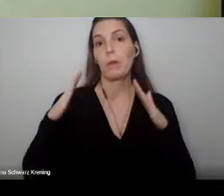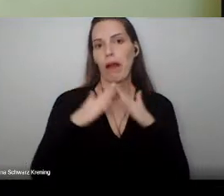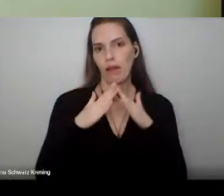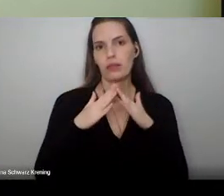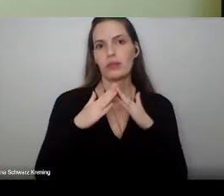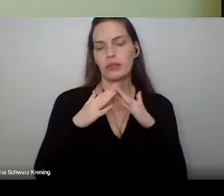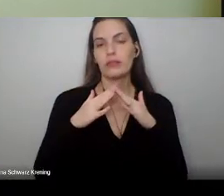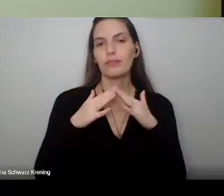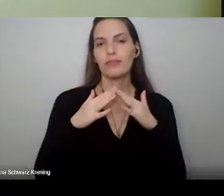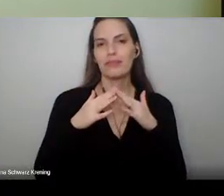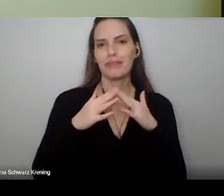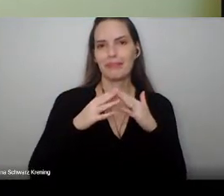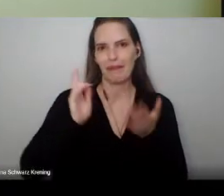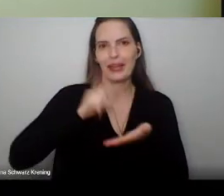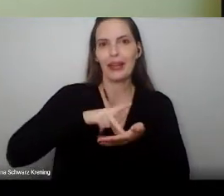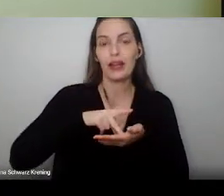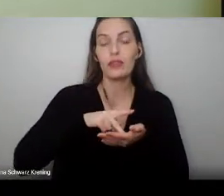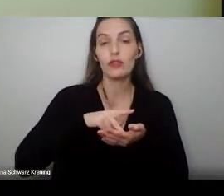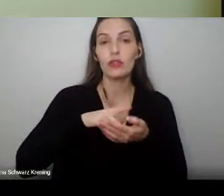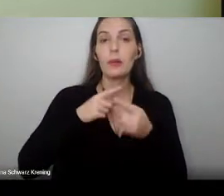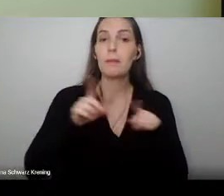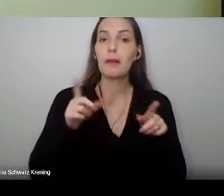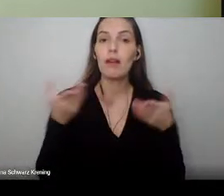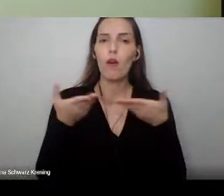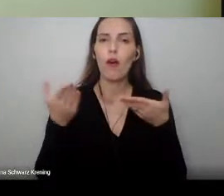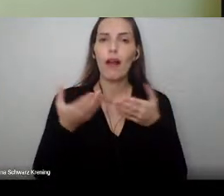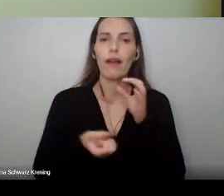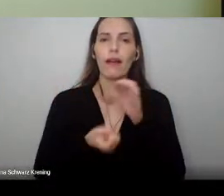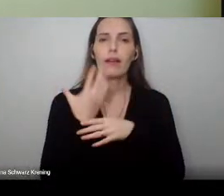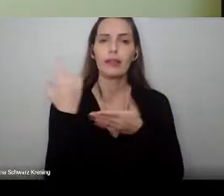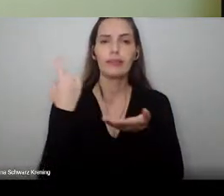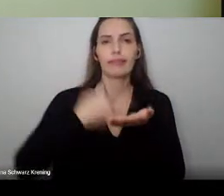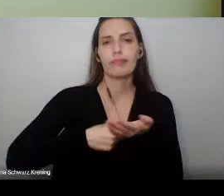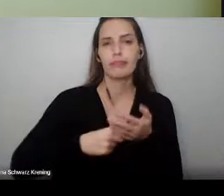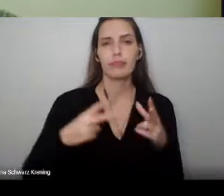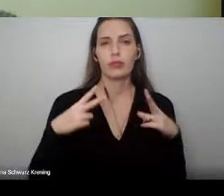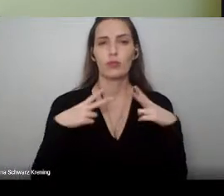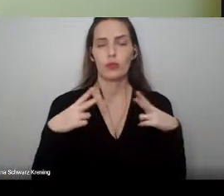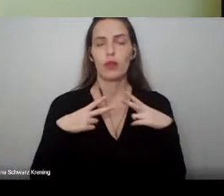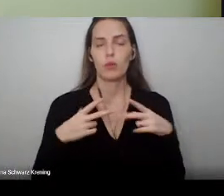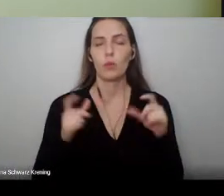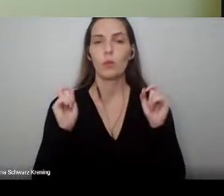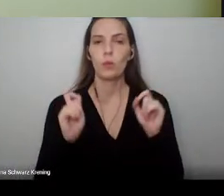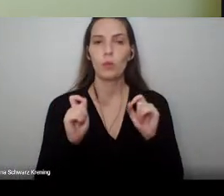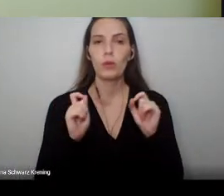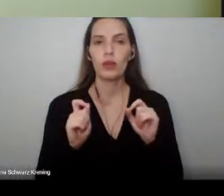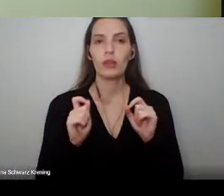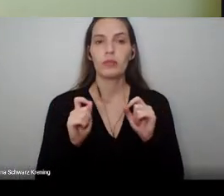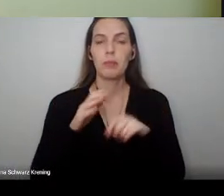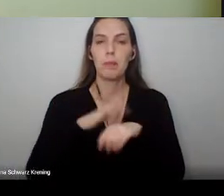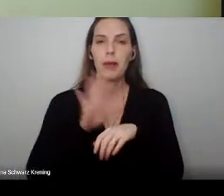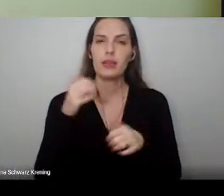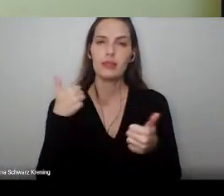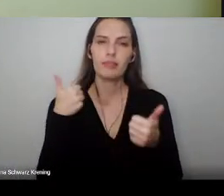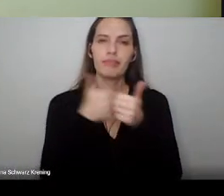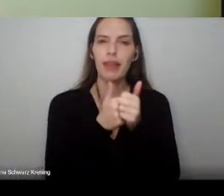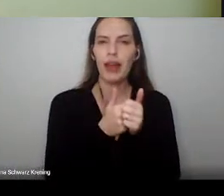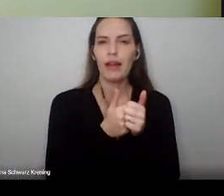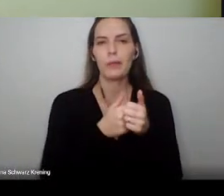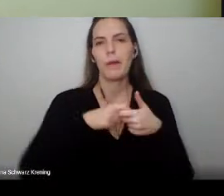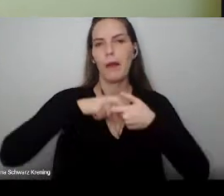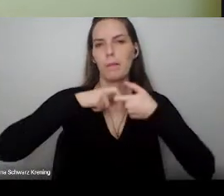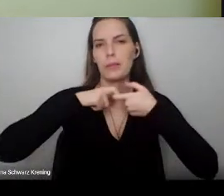Mas queria dizer que a gente tem um compromisso pessoal agora. A gente pode levar para um plano de proximidade, amizade, de